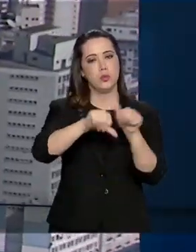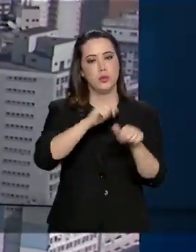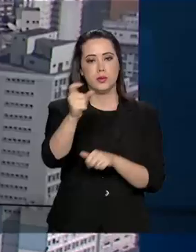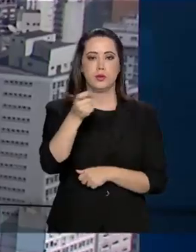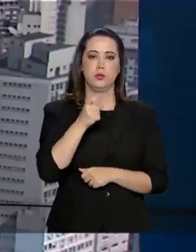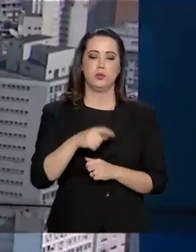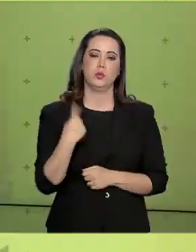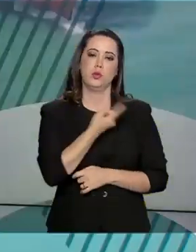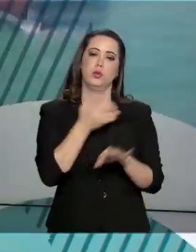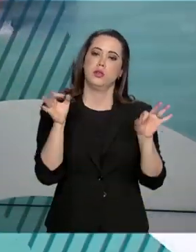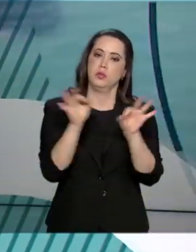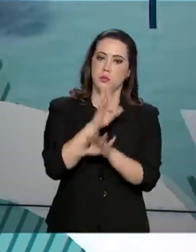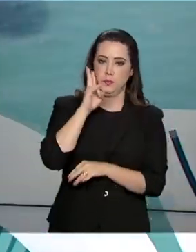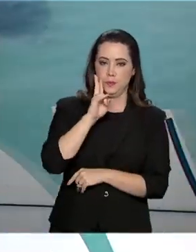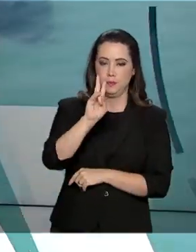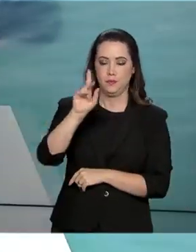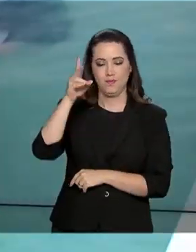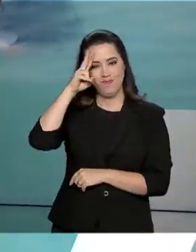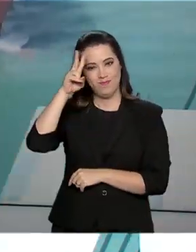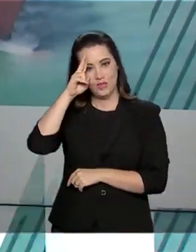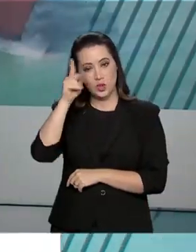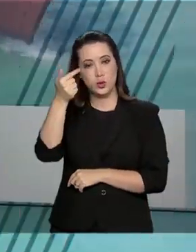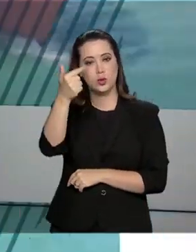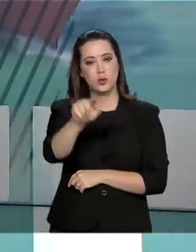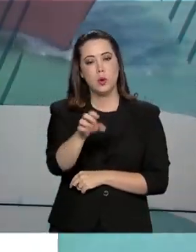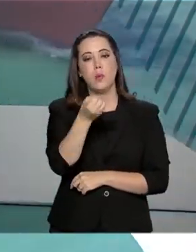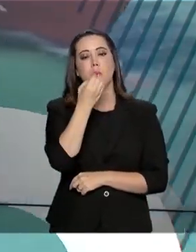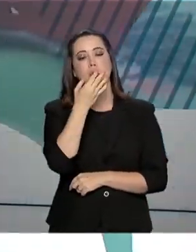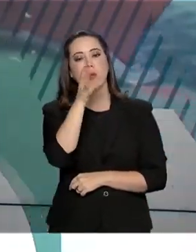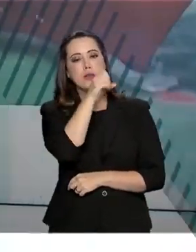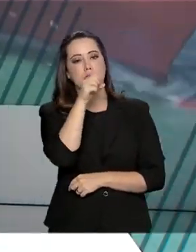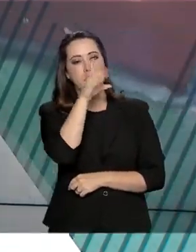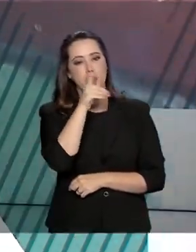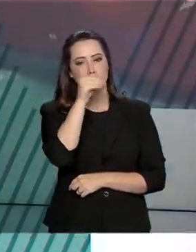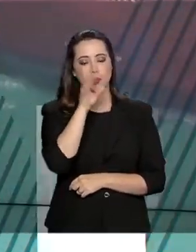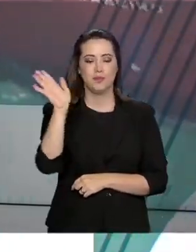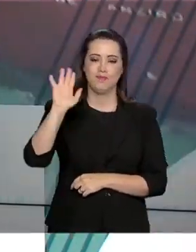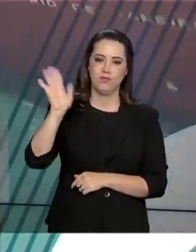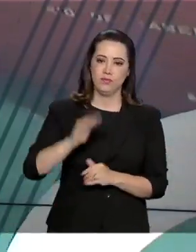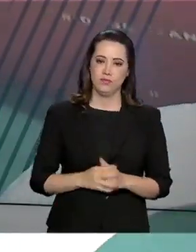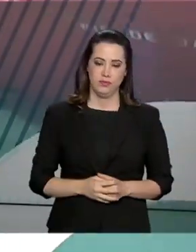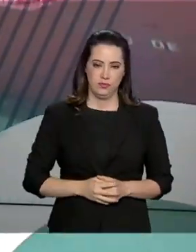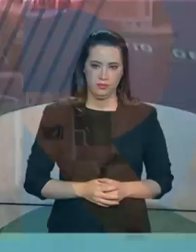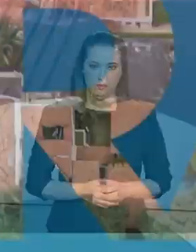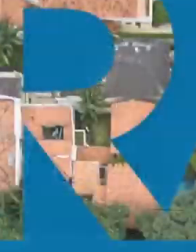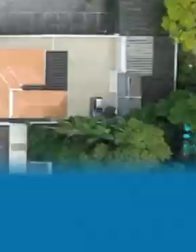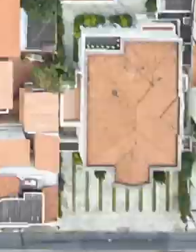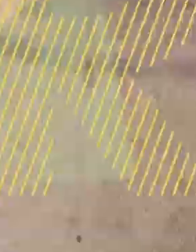Nós ficamos por aqui. O governo agora volta na segunda. Um ótimo fim de semana para você. Até lá!